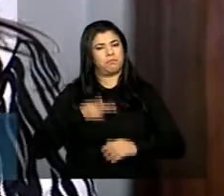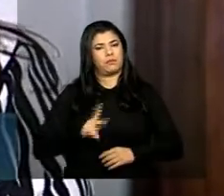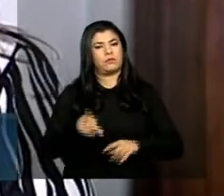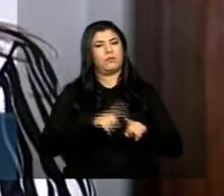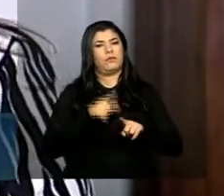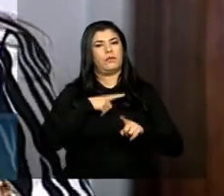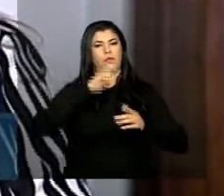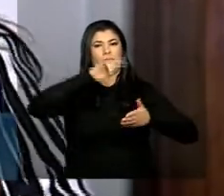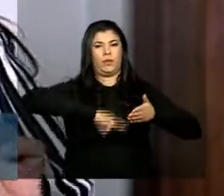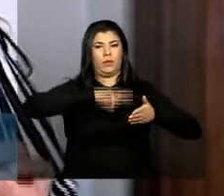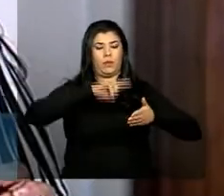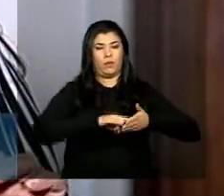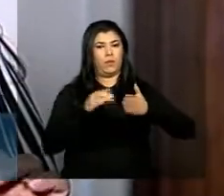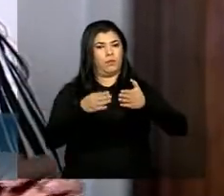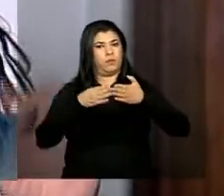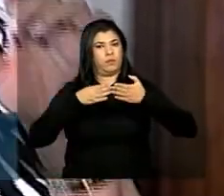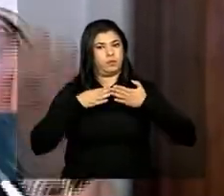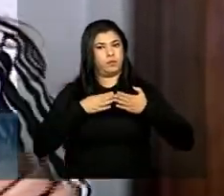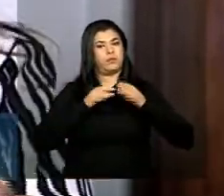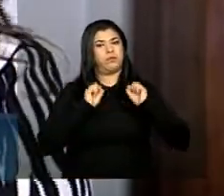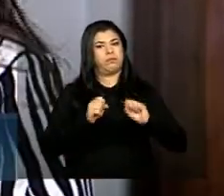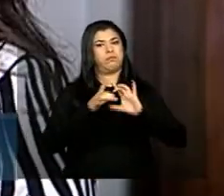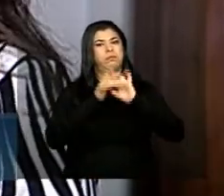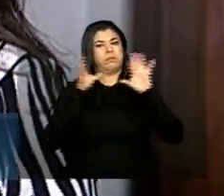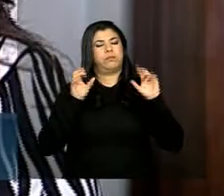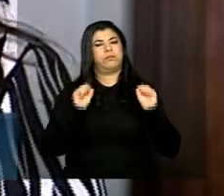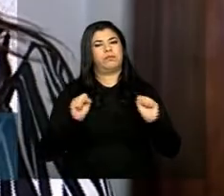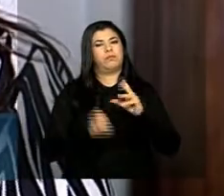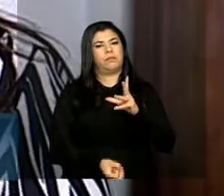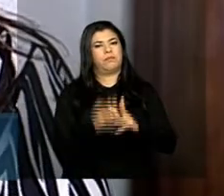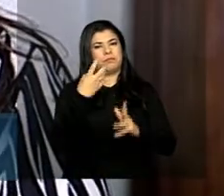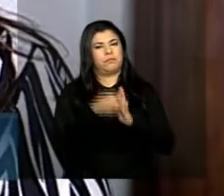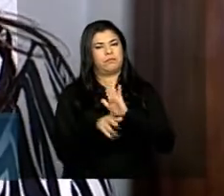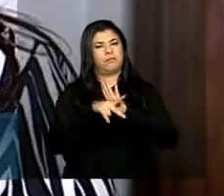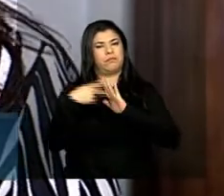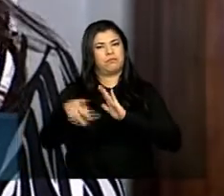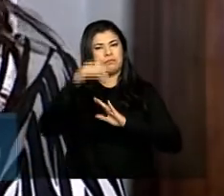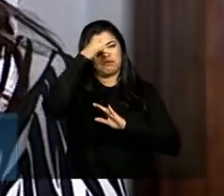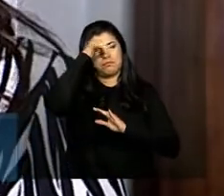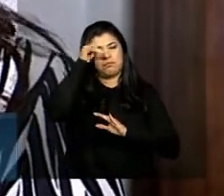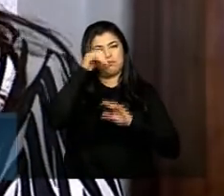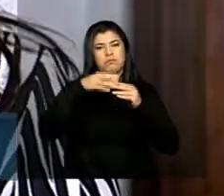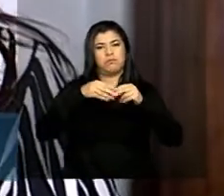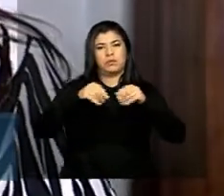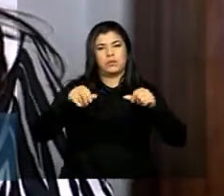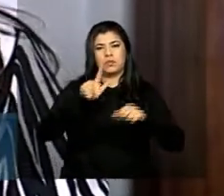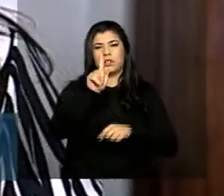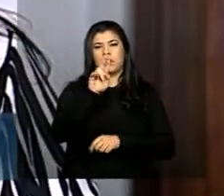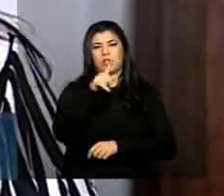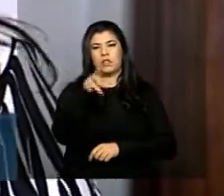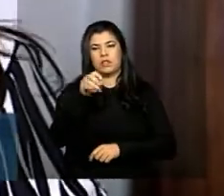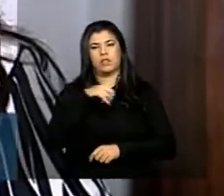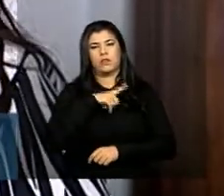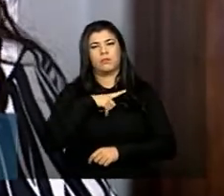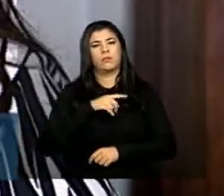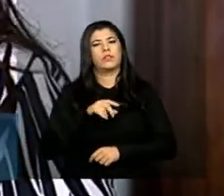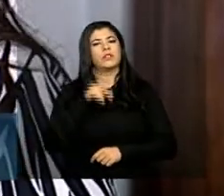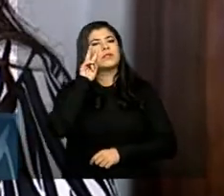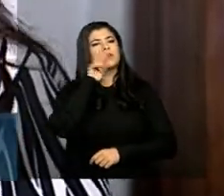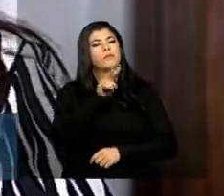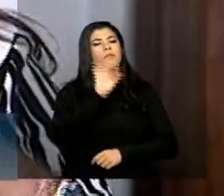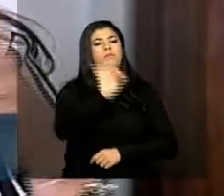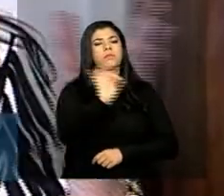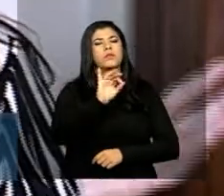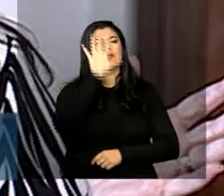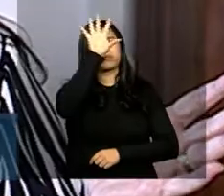mas não abriremos mão de que fiscalização possam ser feitas de forma estatística por amostragem